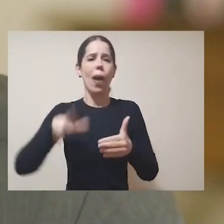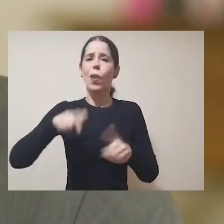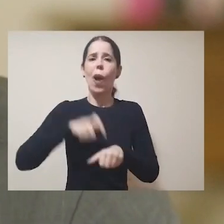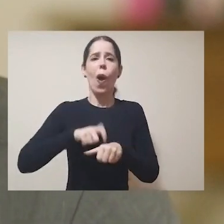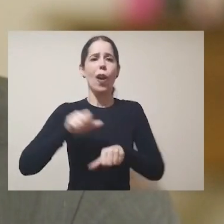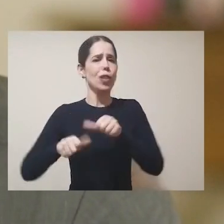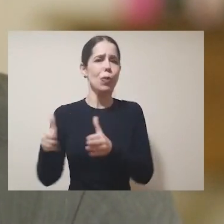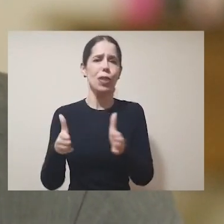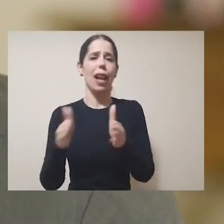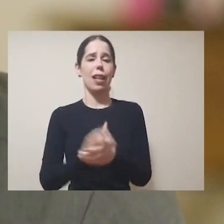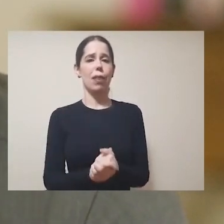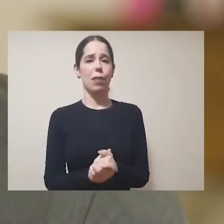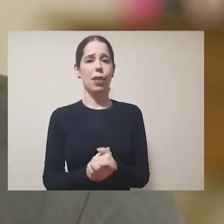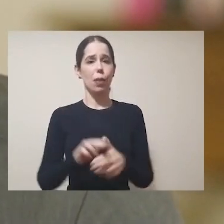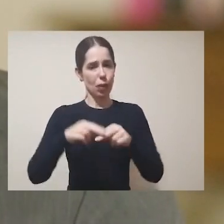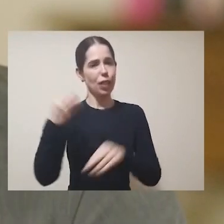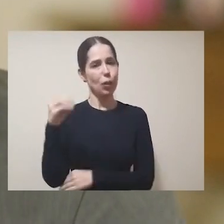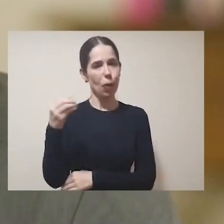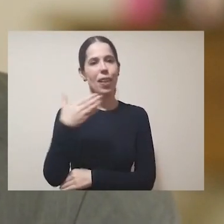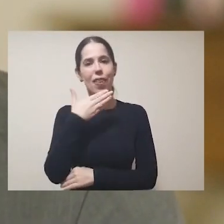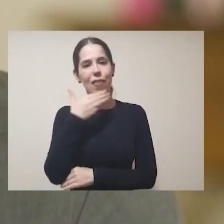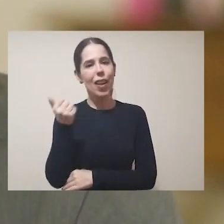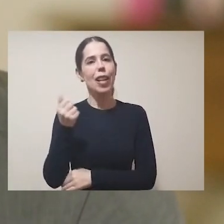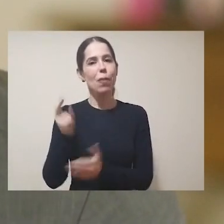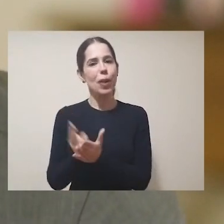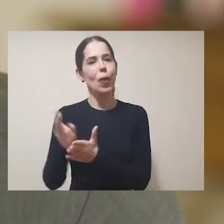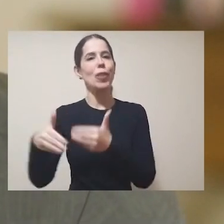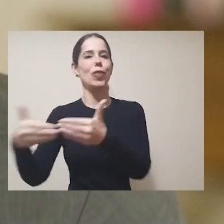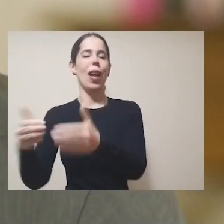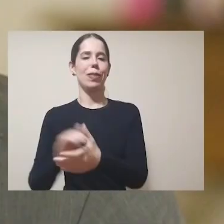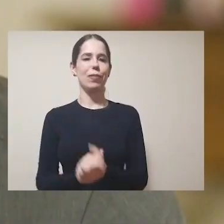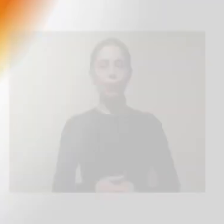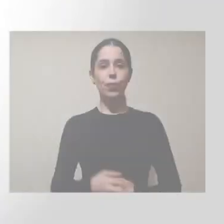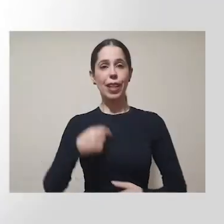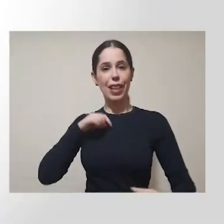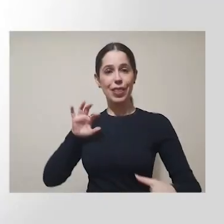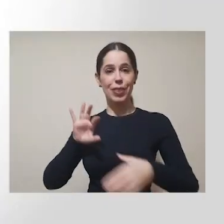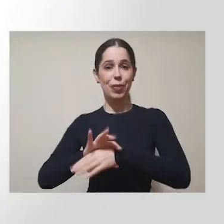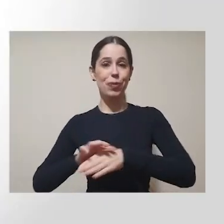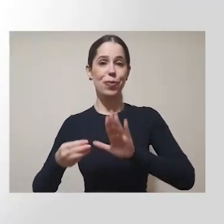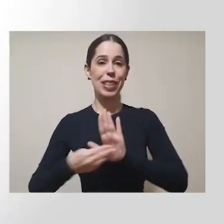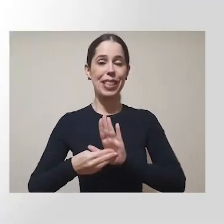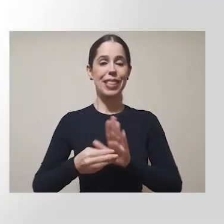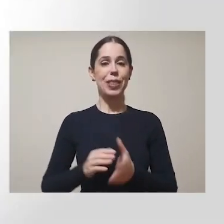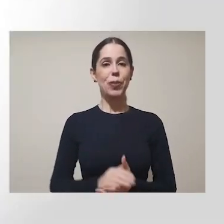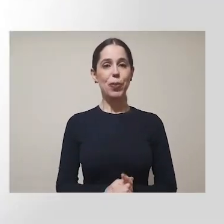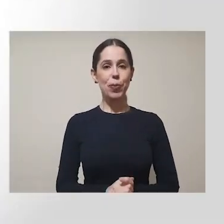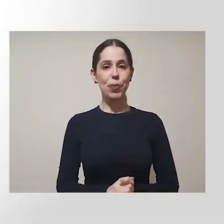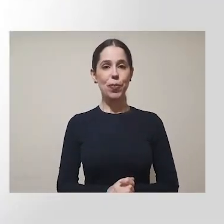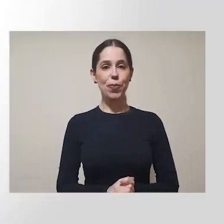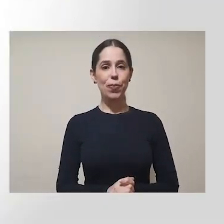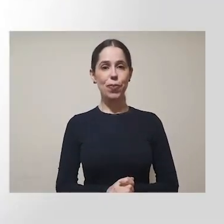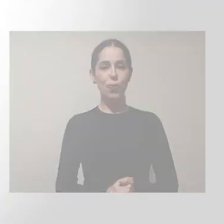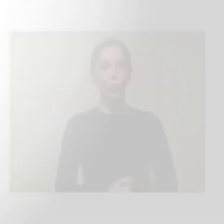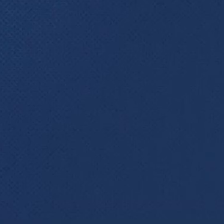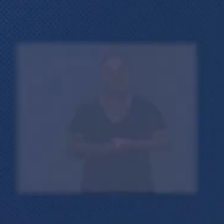hora de trocar de caminho. Por Porto Alegre, vale a pena seguir em frente. Eu sou Marquesan.